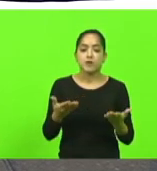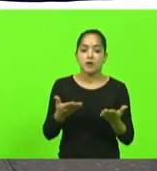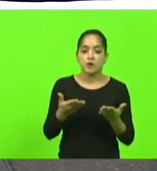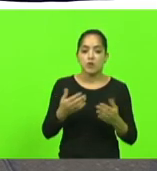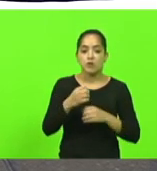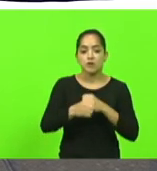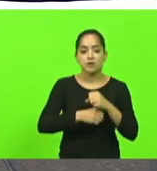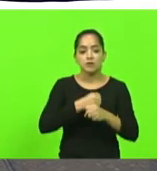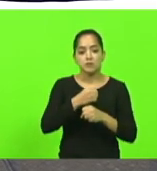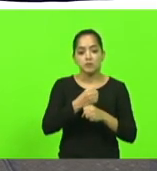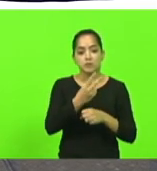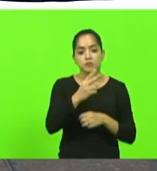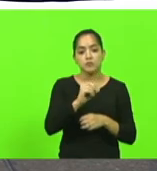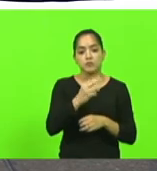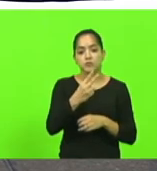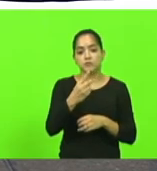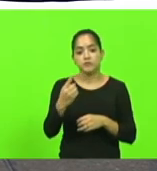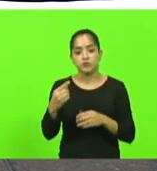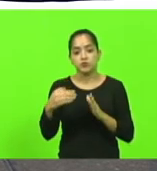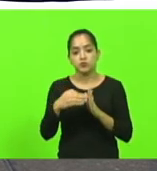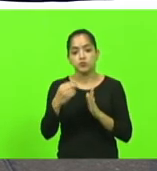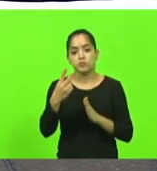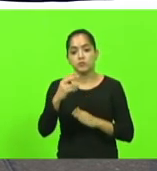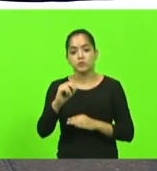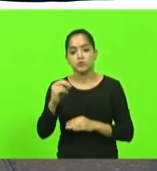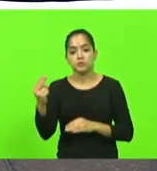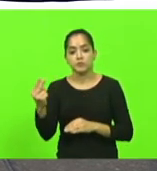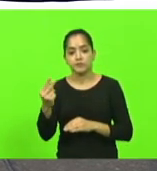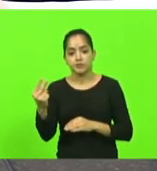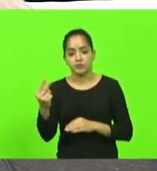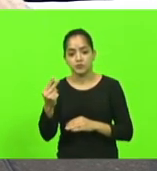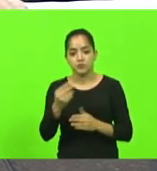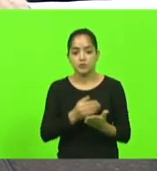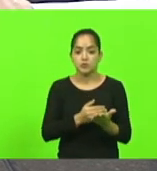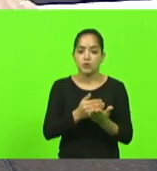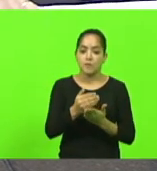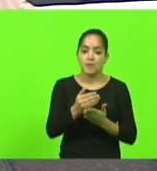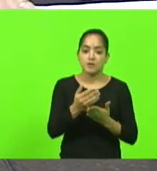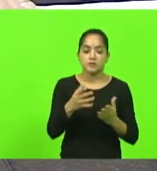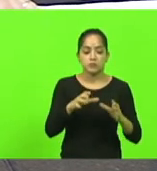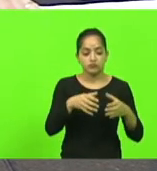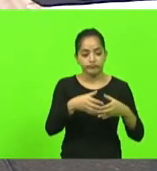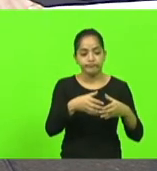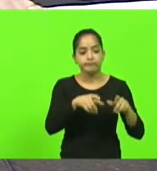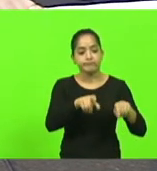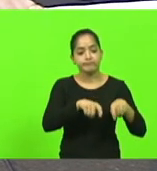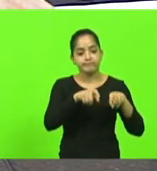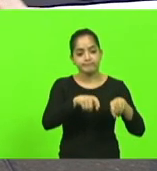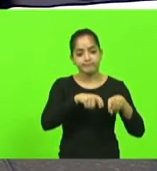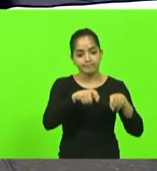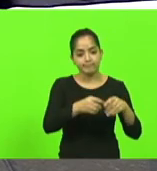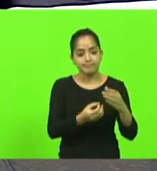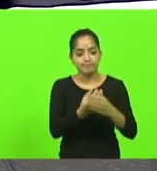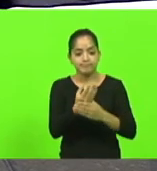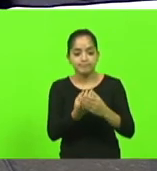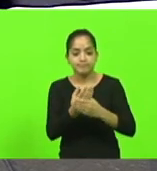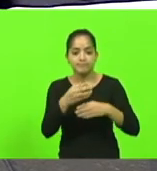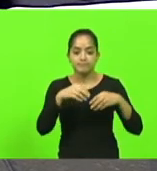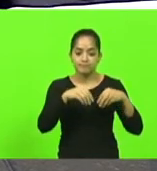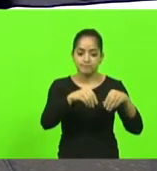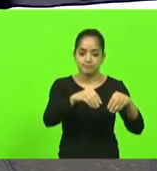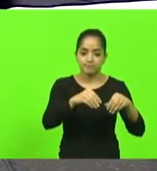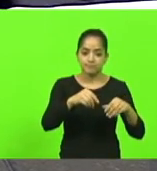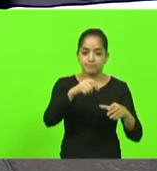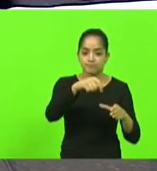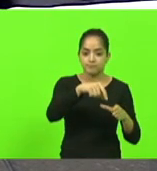2022 começam os produtores a fazer o seu plantio principalmente